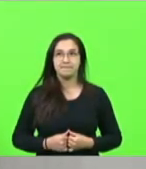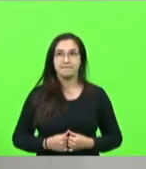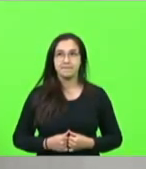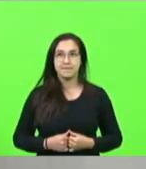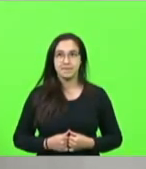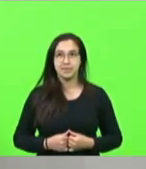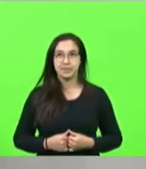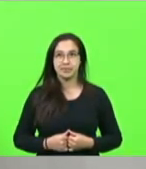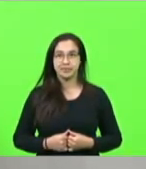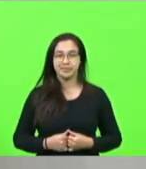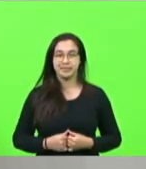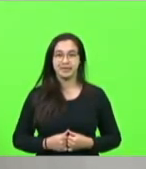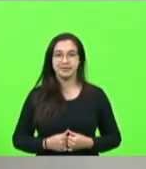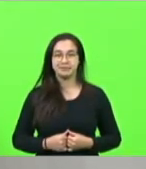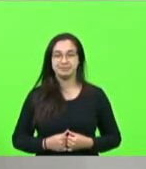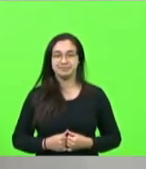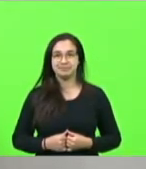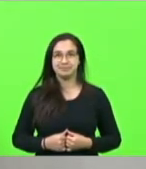Caros senhores